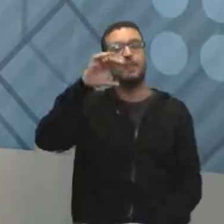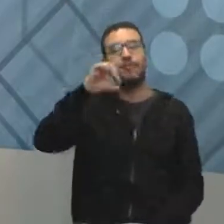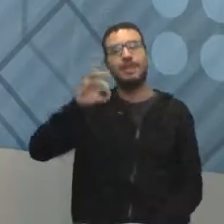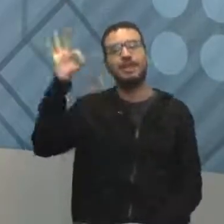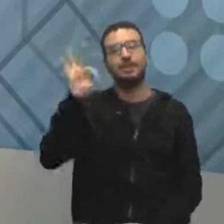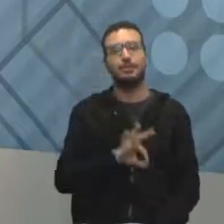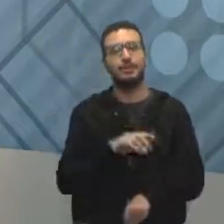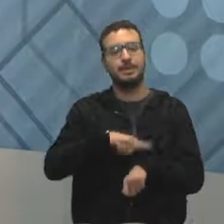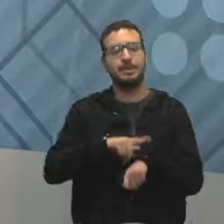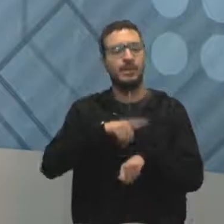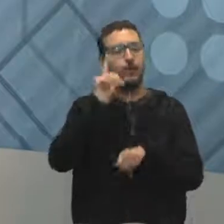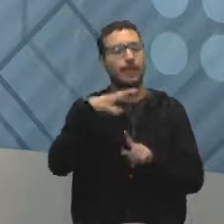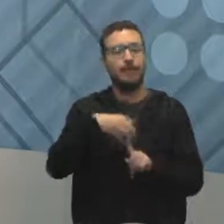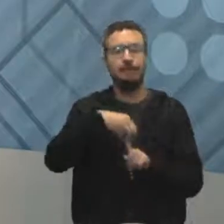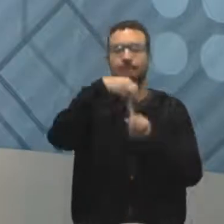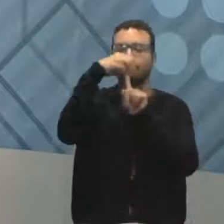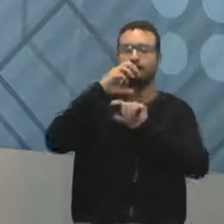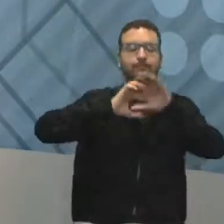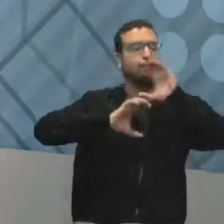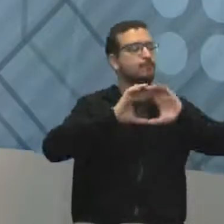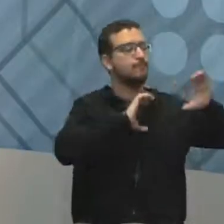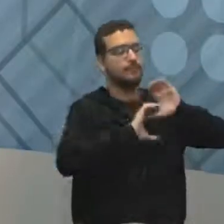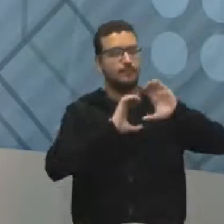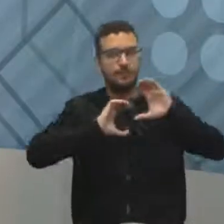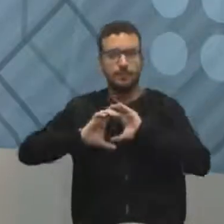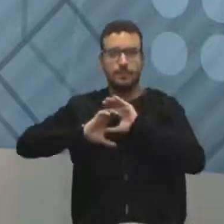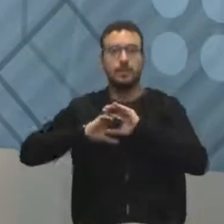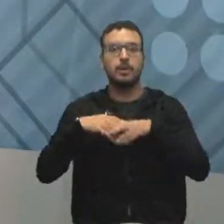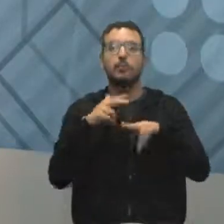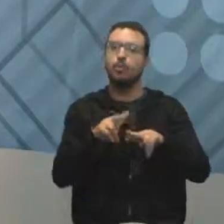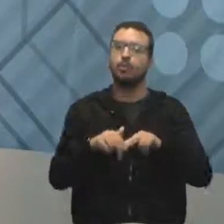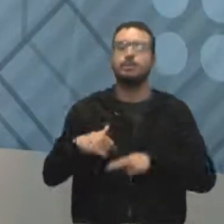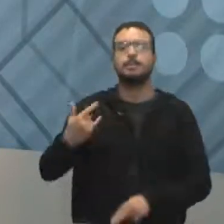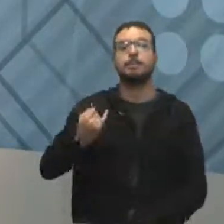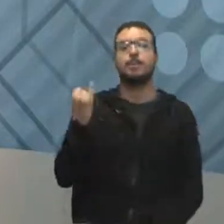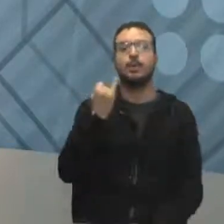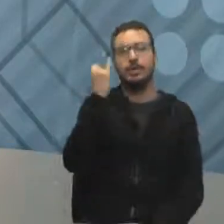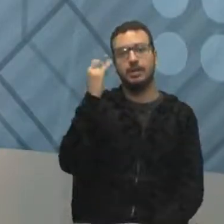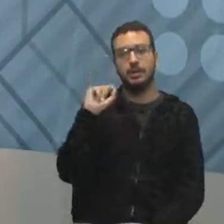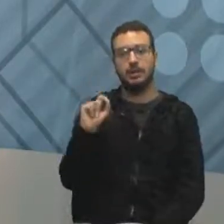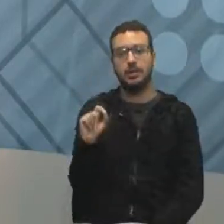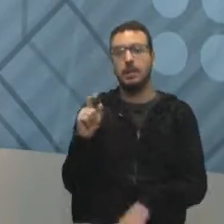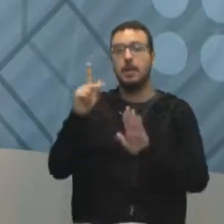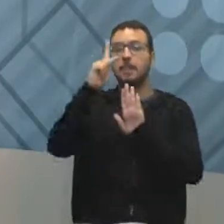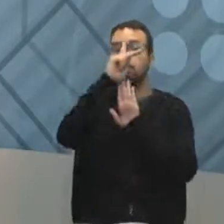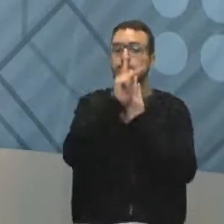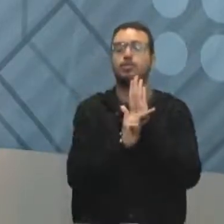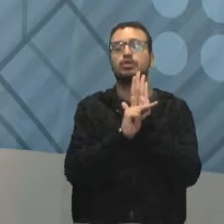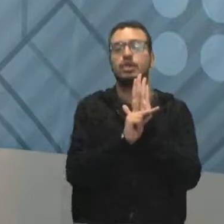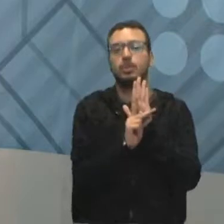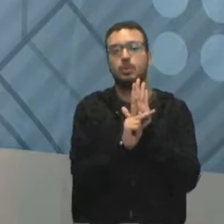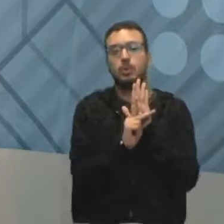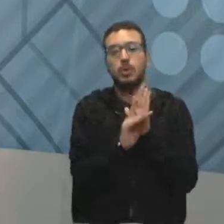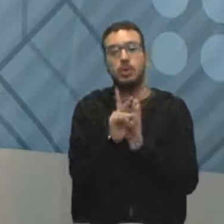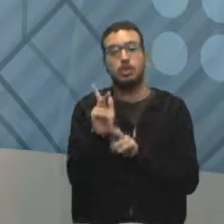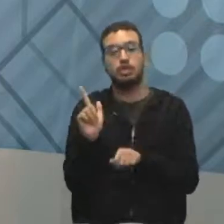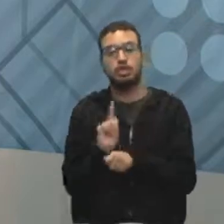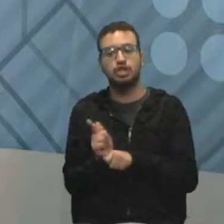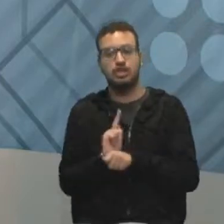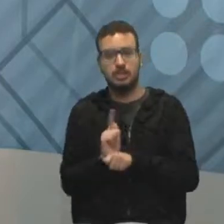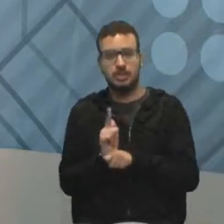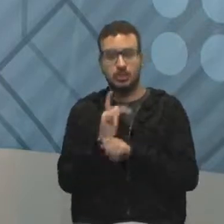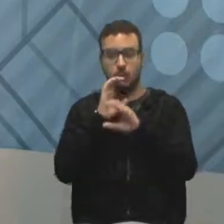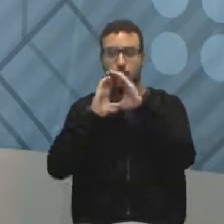tempo liderando e se comunicando. Por isso que é tão importante ter um projeto de gerenciamento da